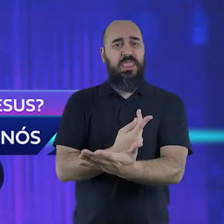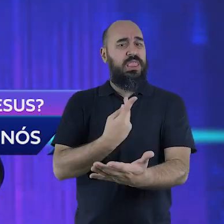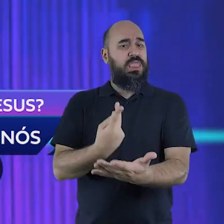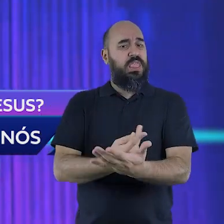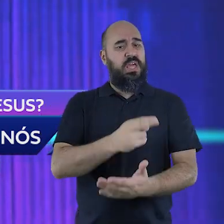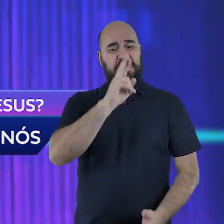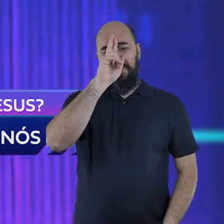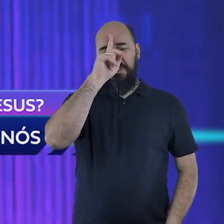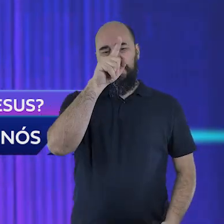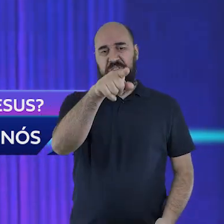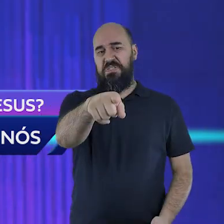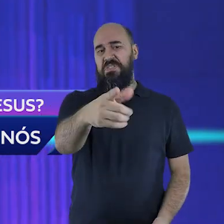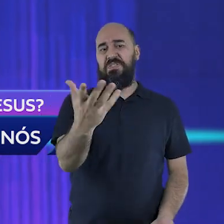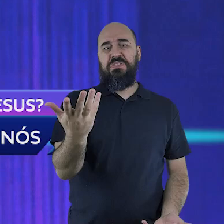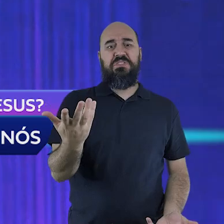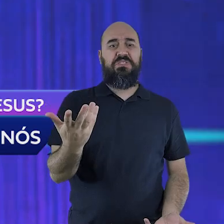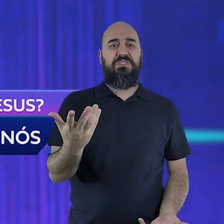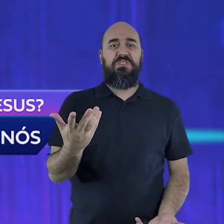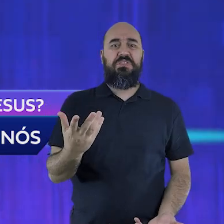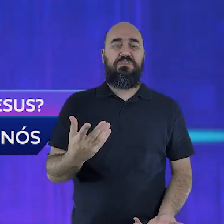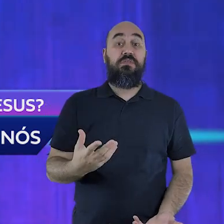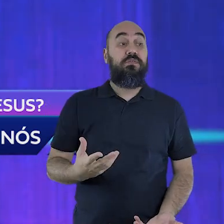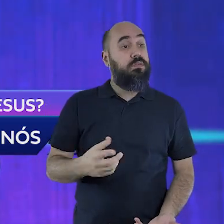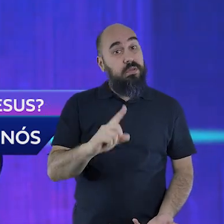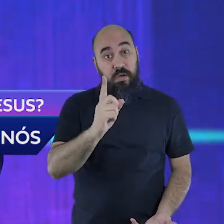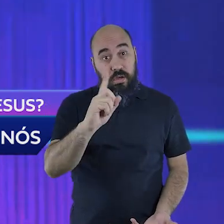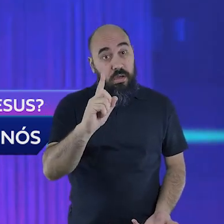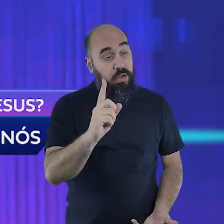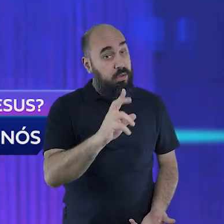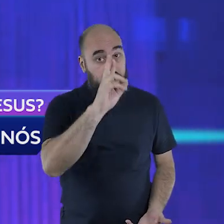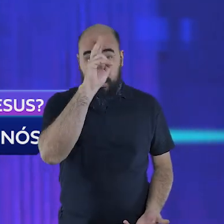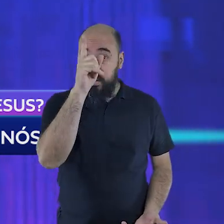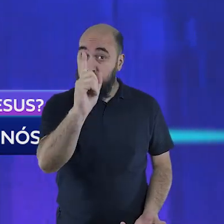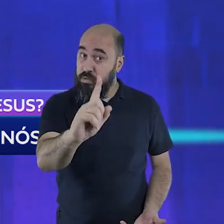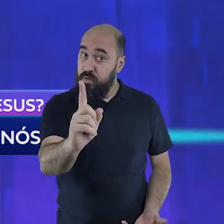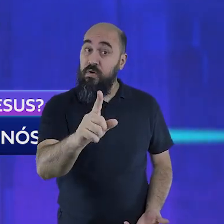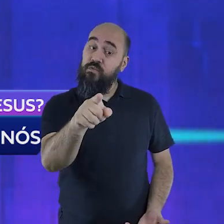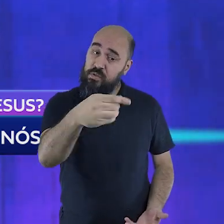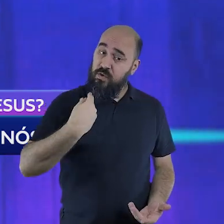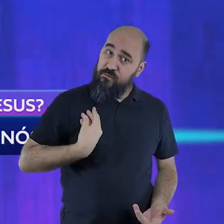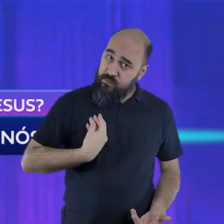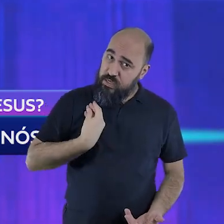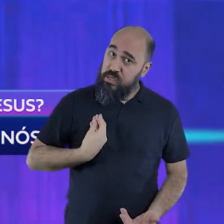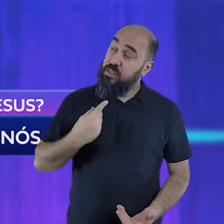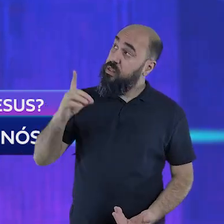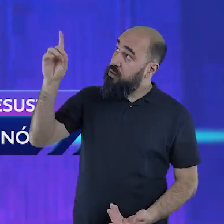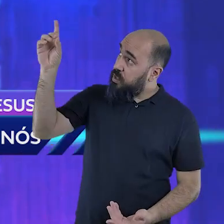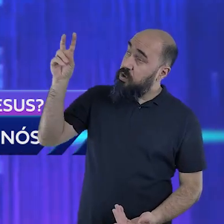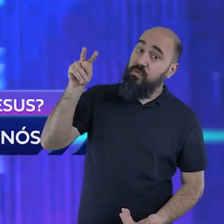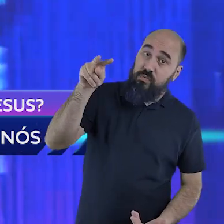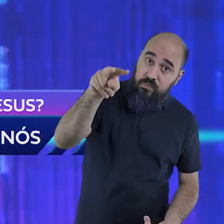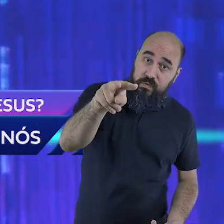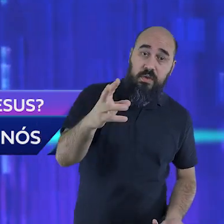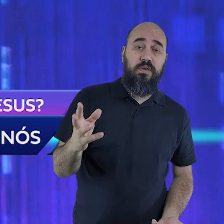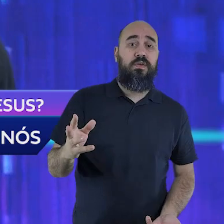equívoco. Longe disso. Você foi planejado por Deus. Você é obra das mãos do Criador. A sua vida quando